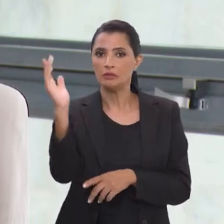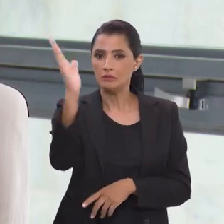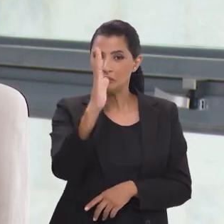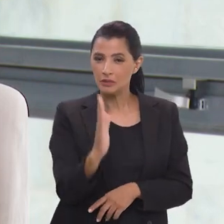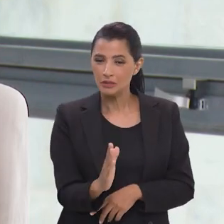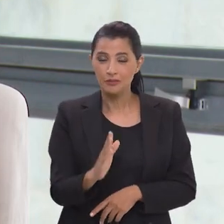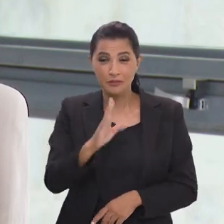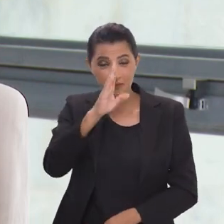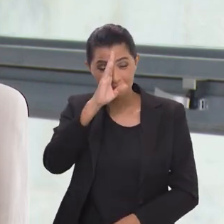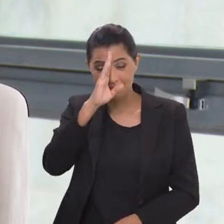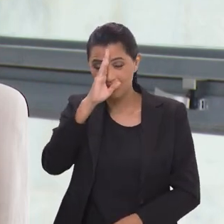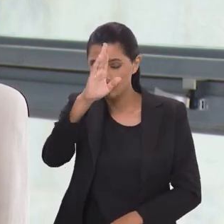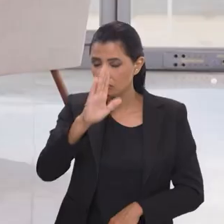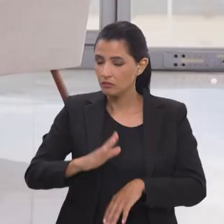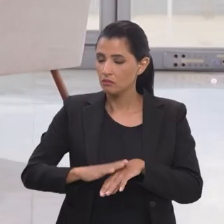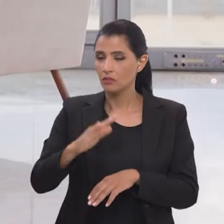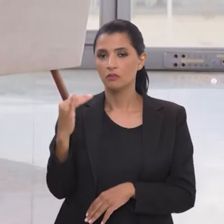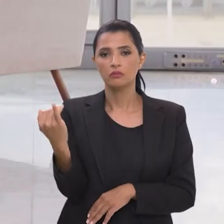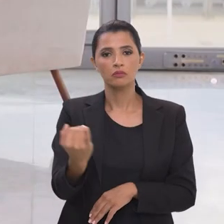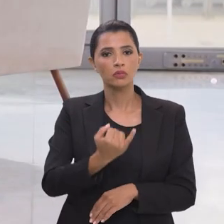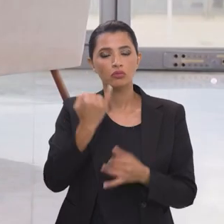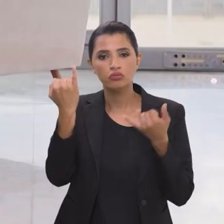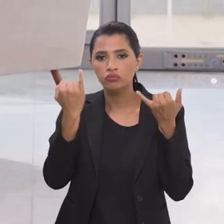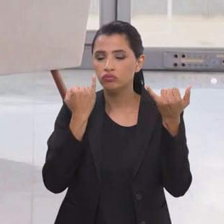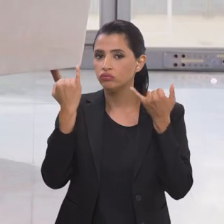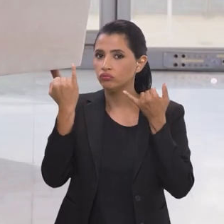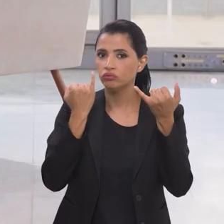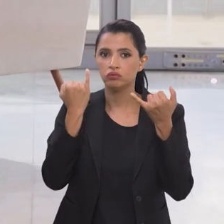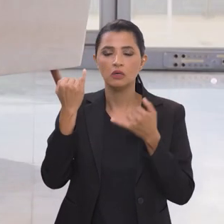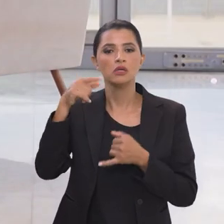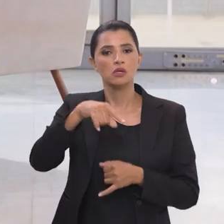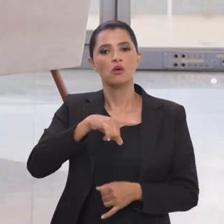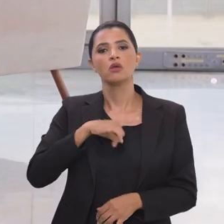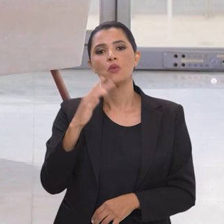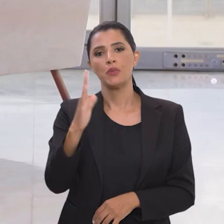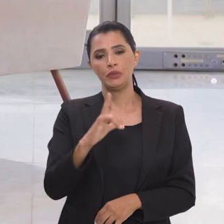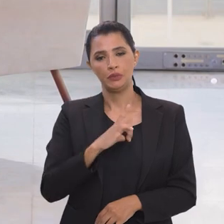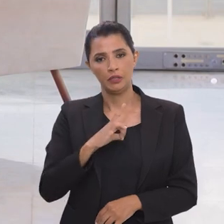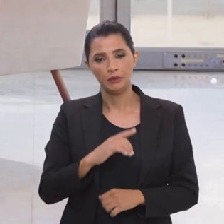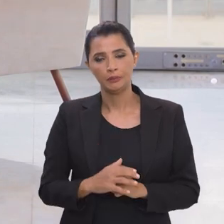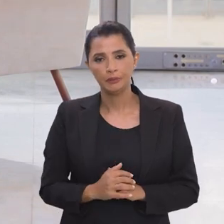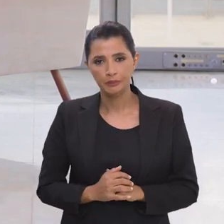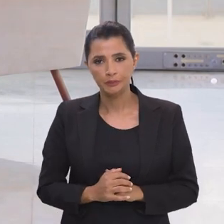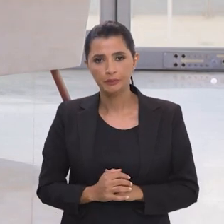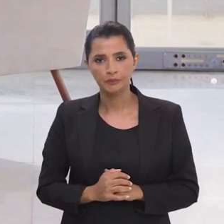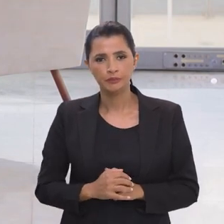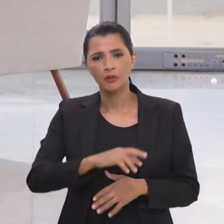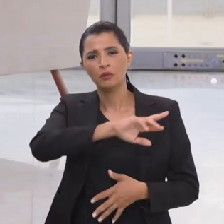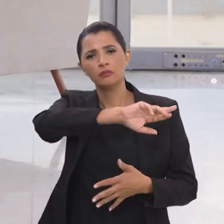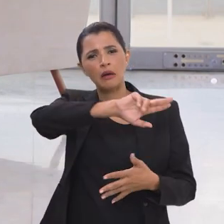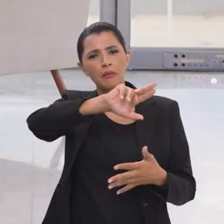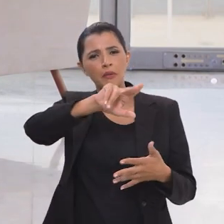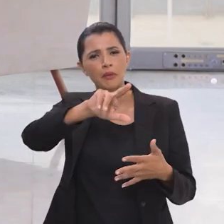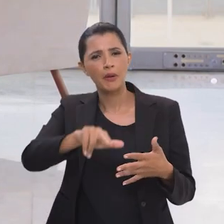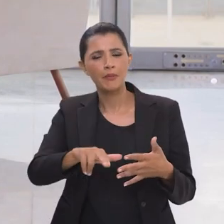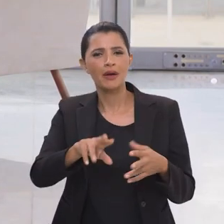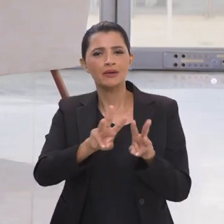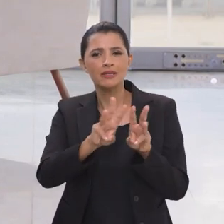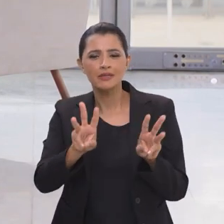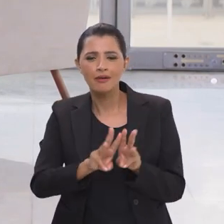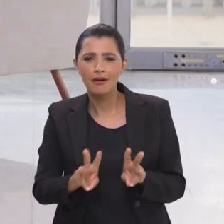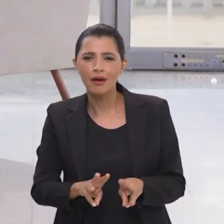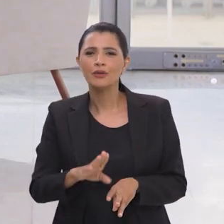Brasil que é a mais importante fonte de informação que este país tem são